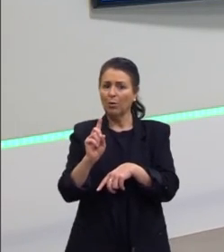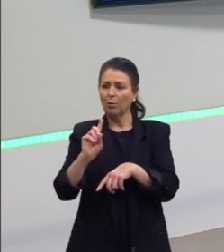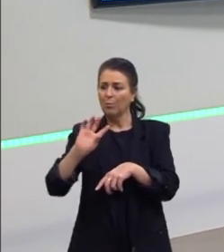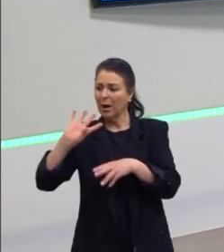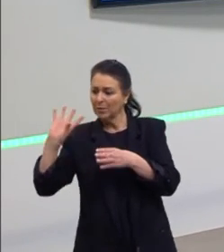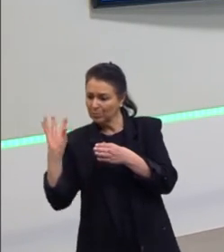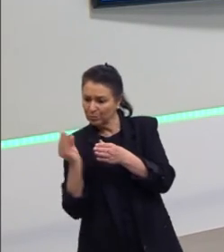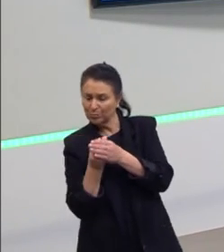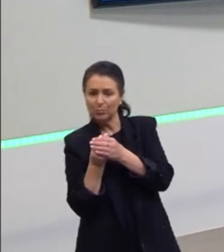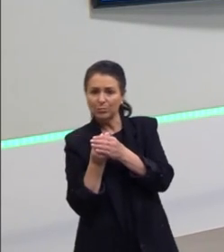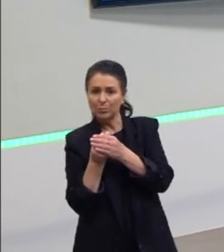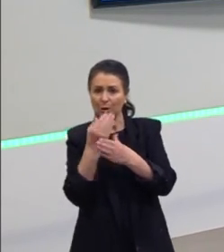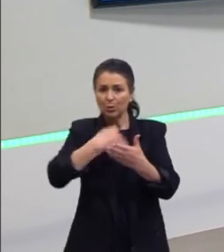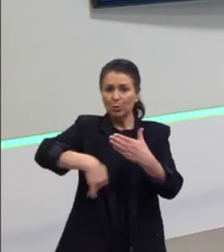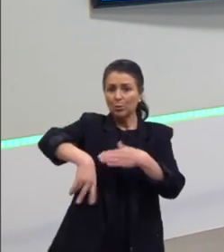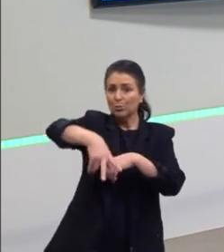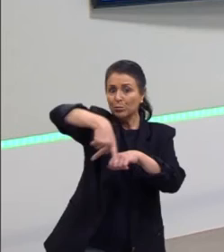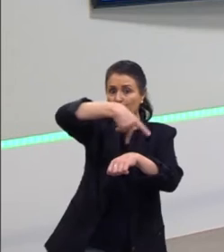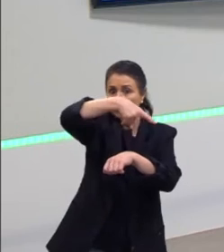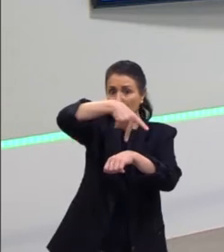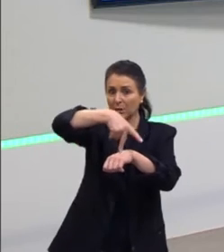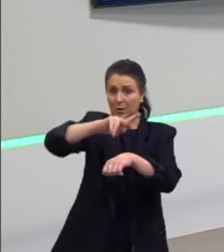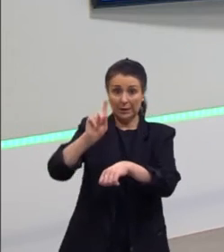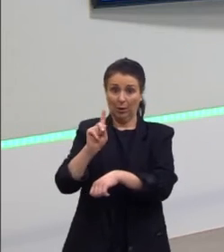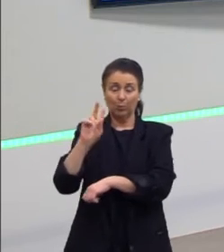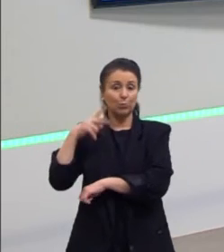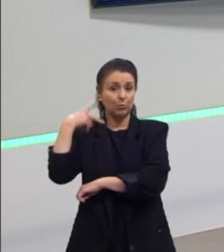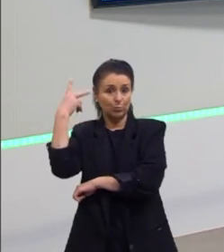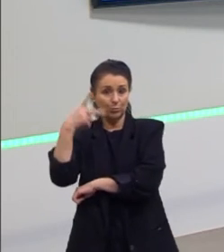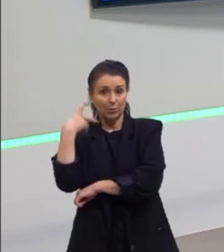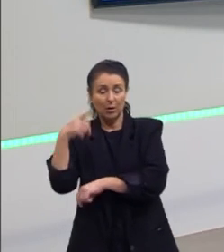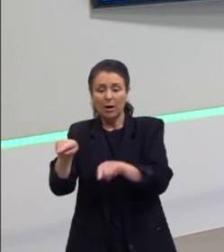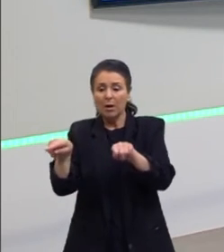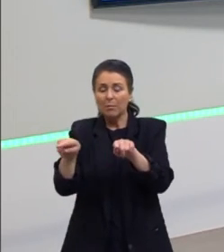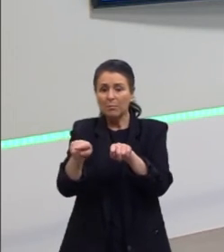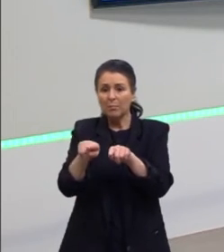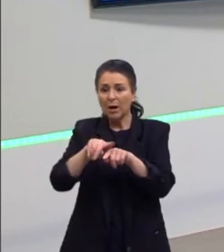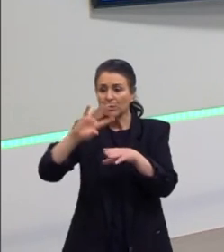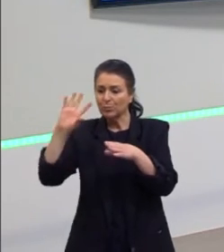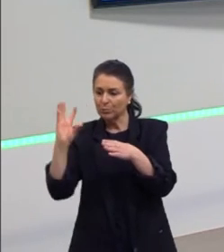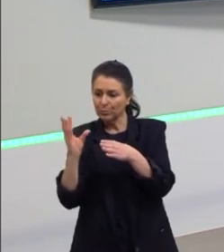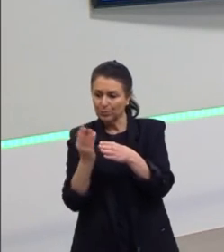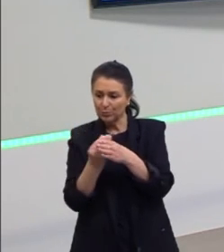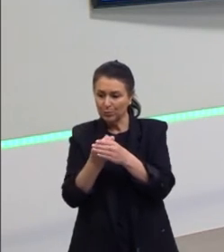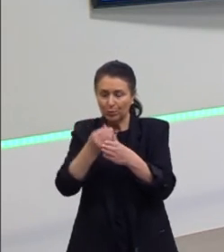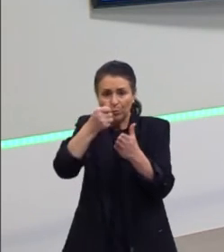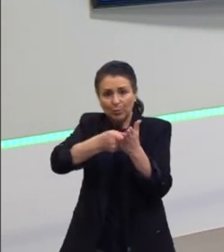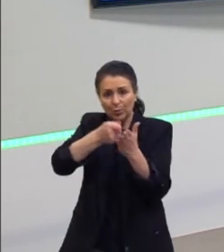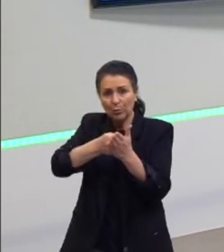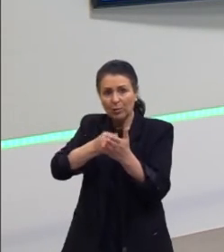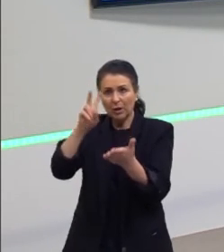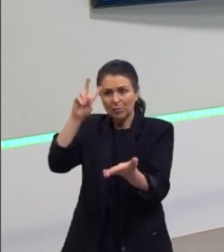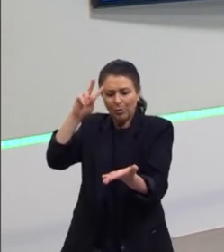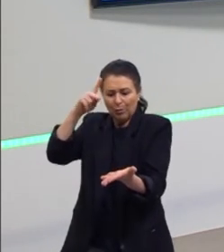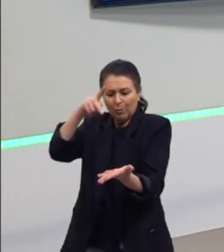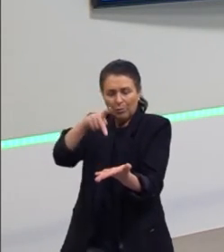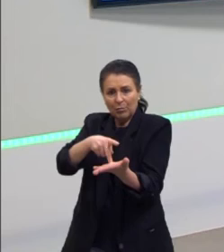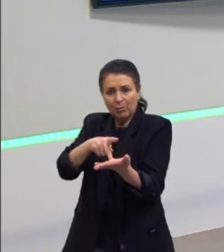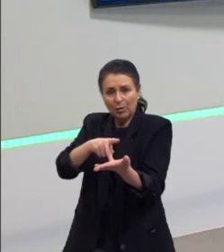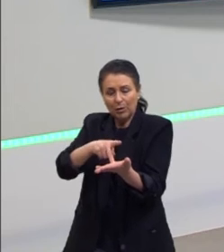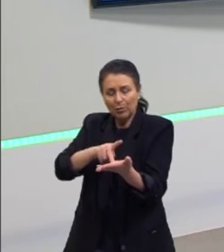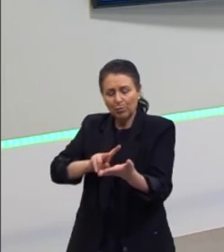esses países, não politicamente, mas unificar todos esses países numa luta de reconhecimento, de